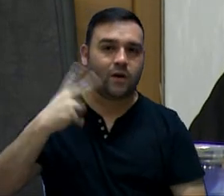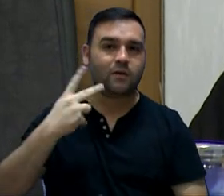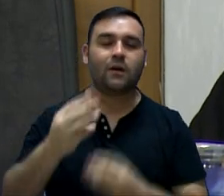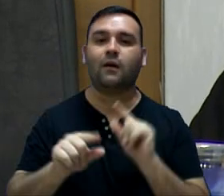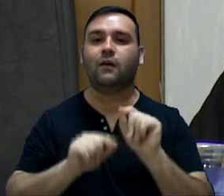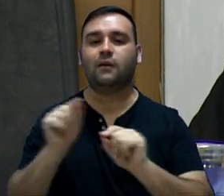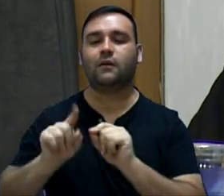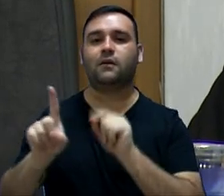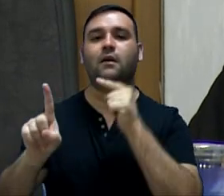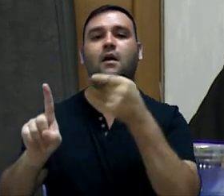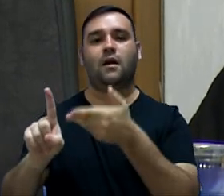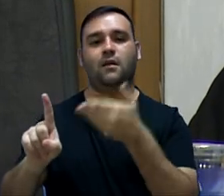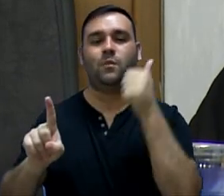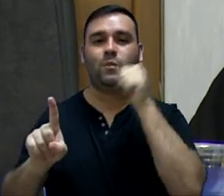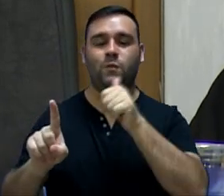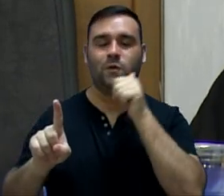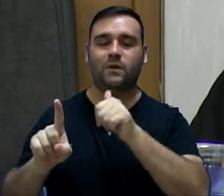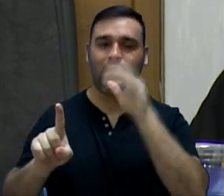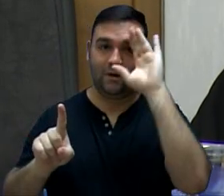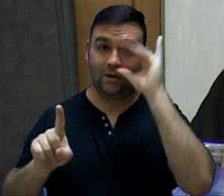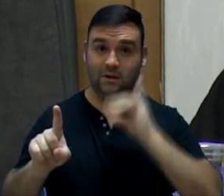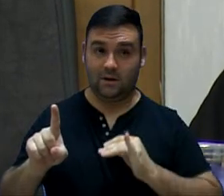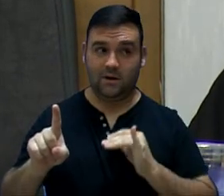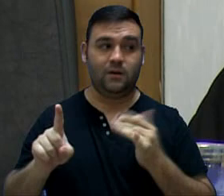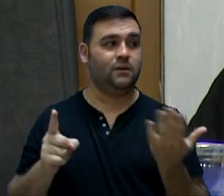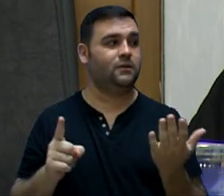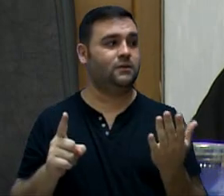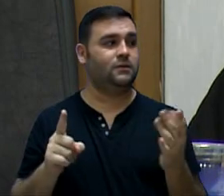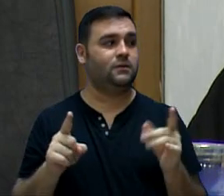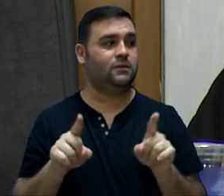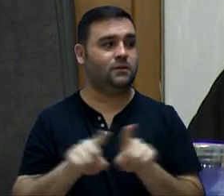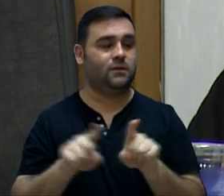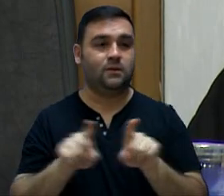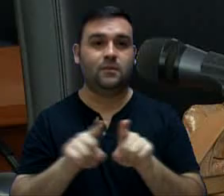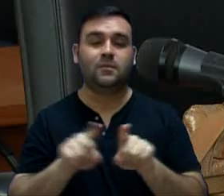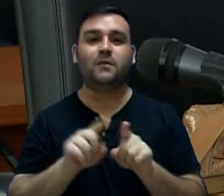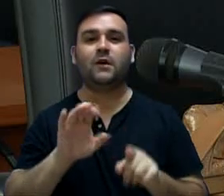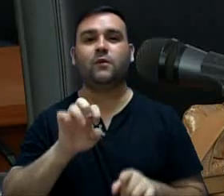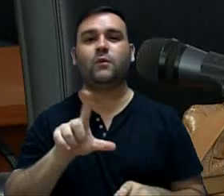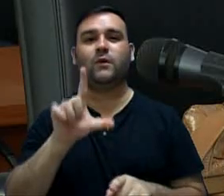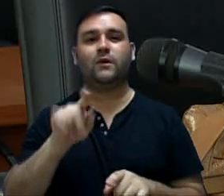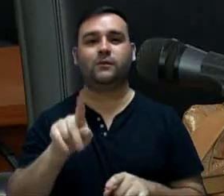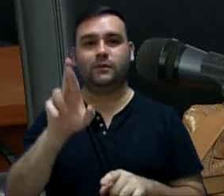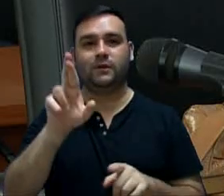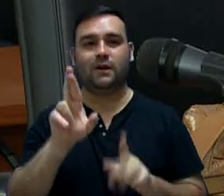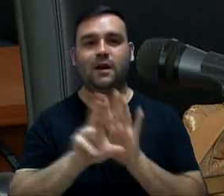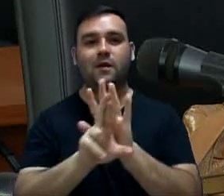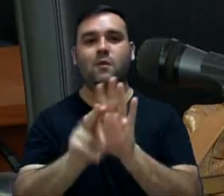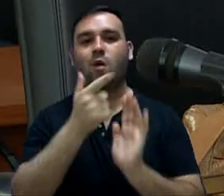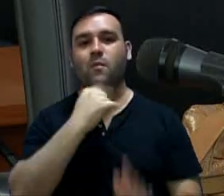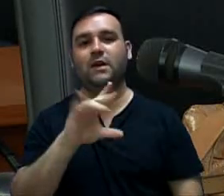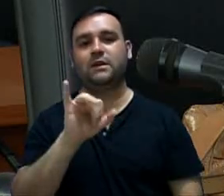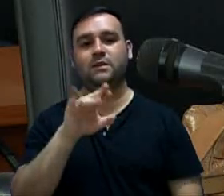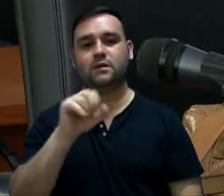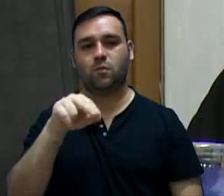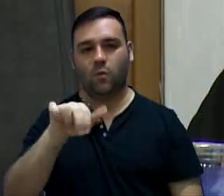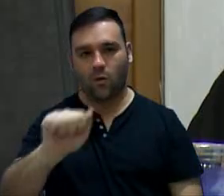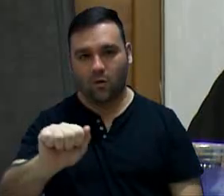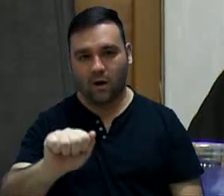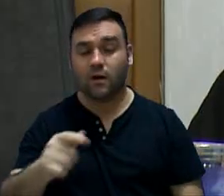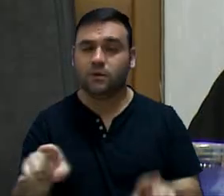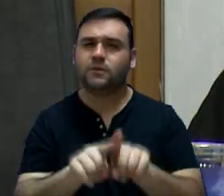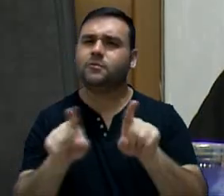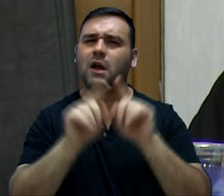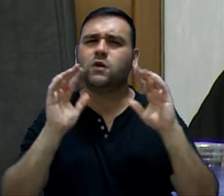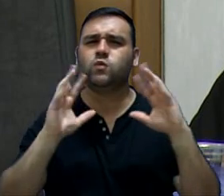figura da vereadora Yara Bernardes, na figura do Elker, representando o vereador Fábio Simoa, e de